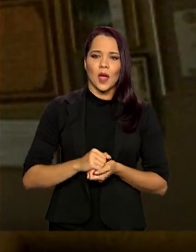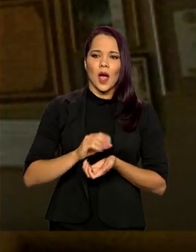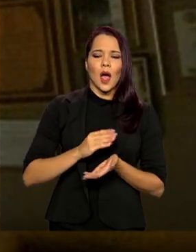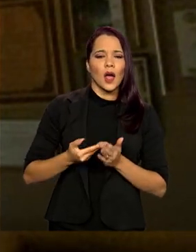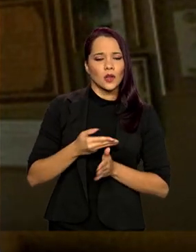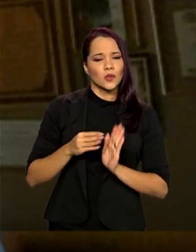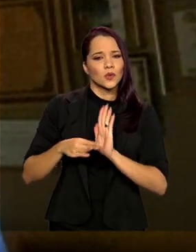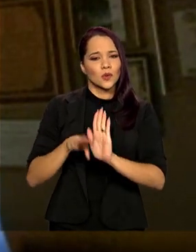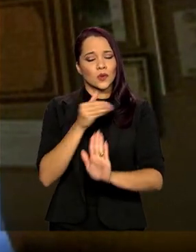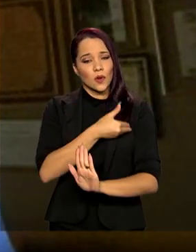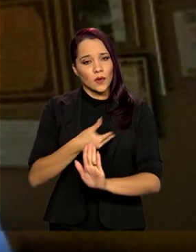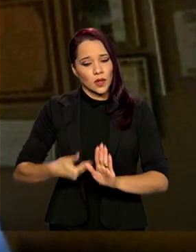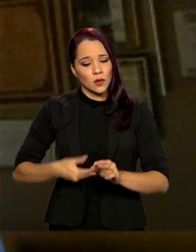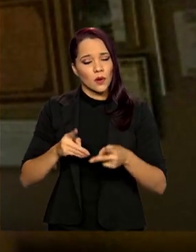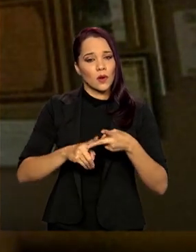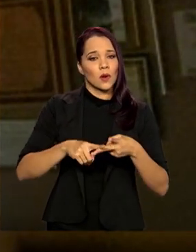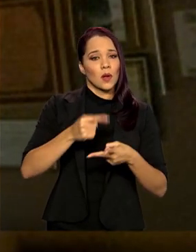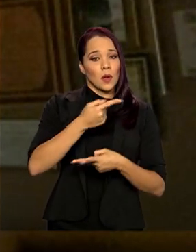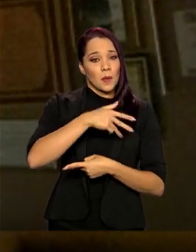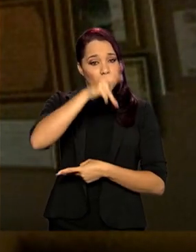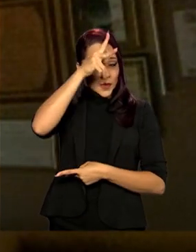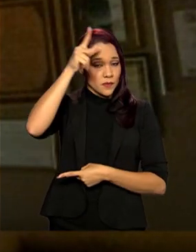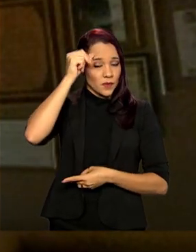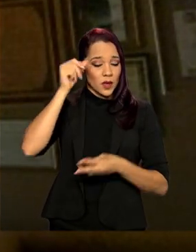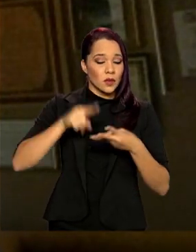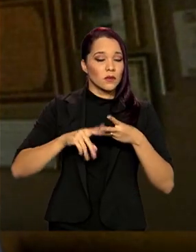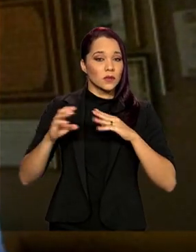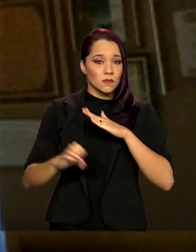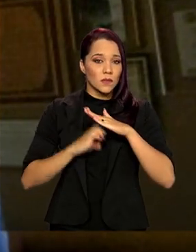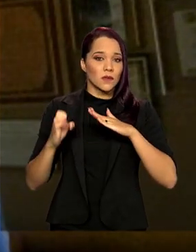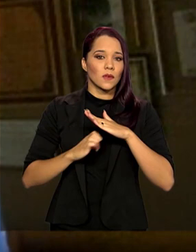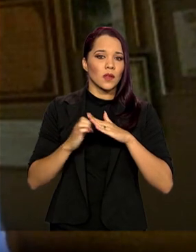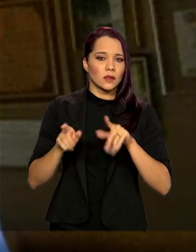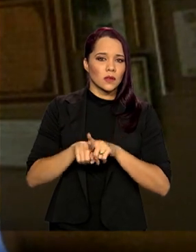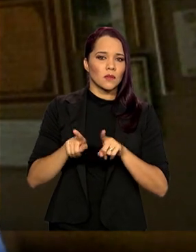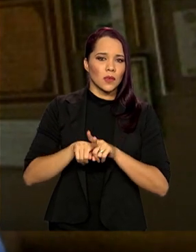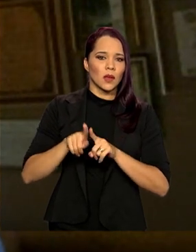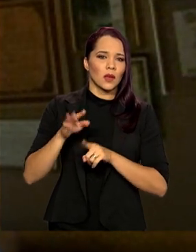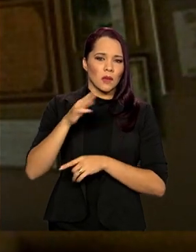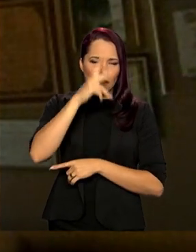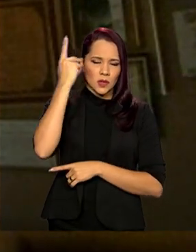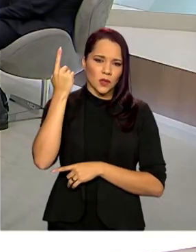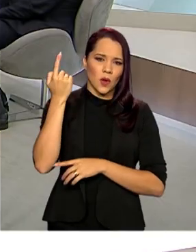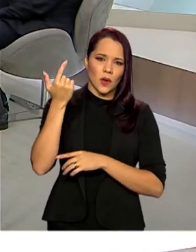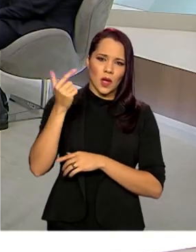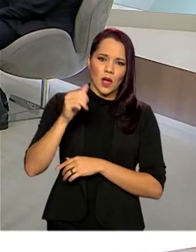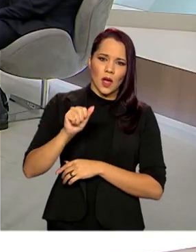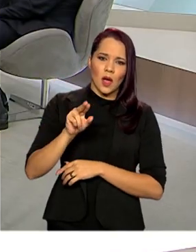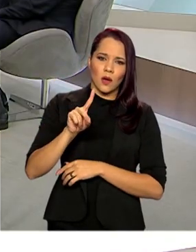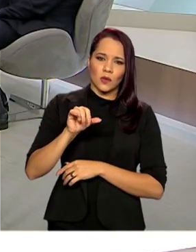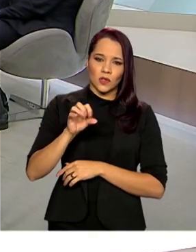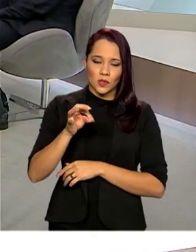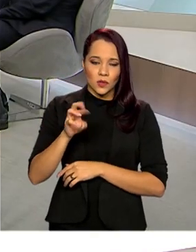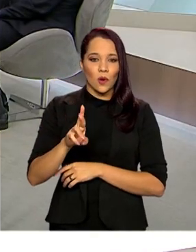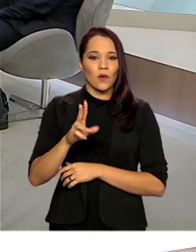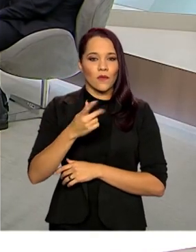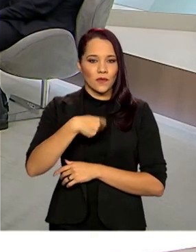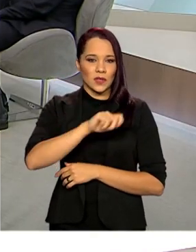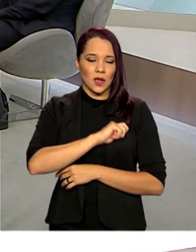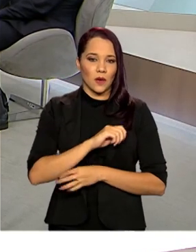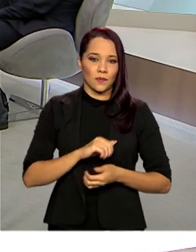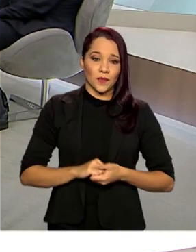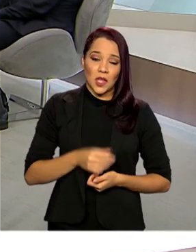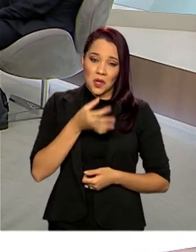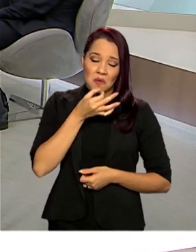governadores, dos prefeitos, dos empresários, e dos auditores fiscais, que representam os trabalhadores nessa negociação. Acho que